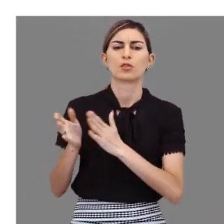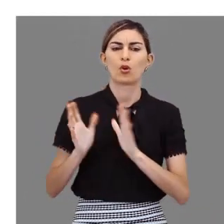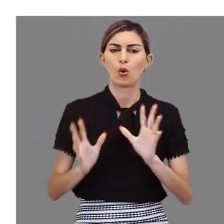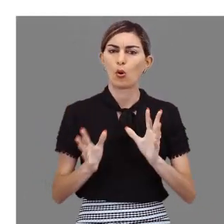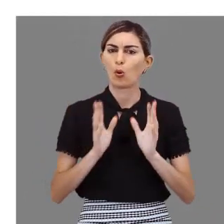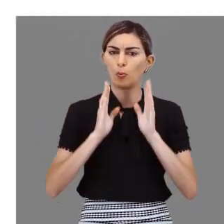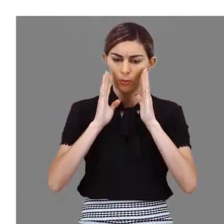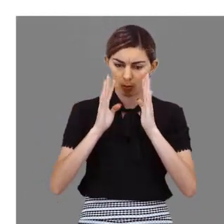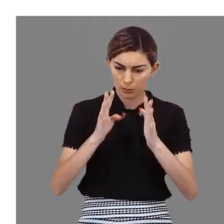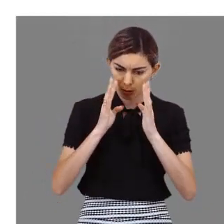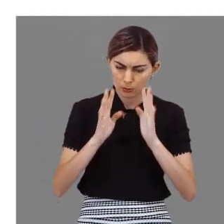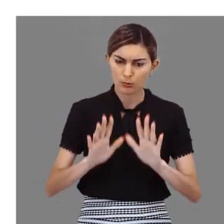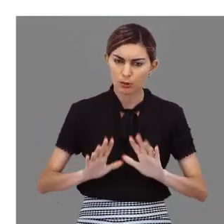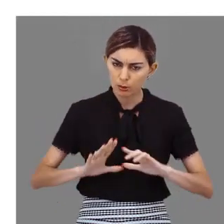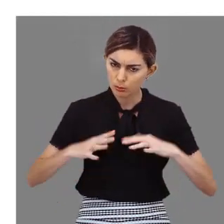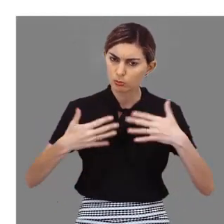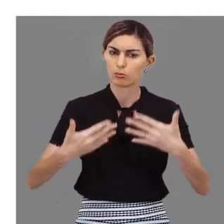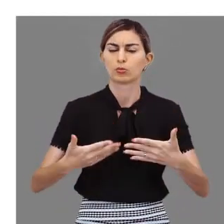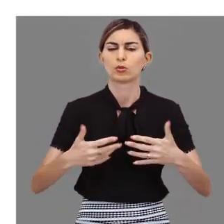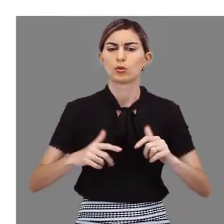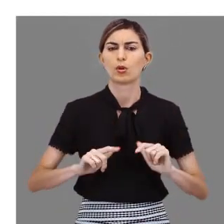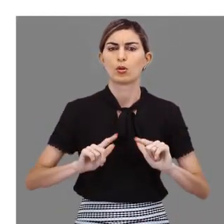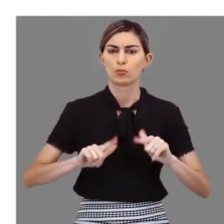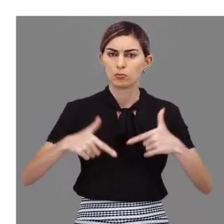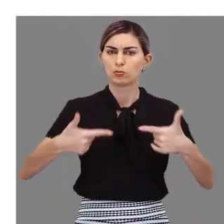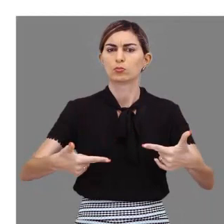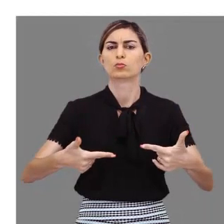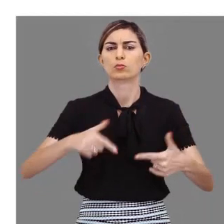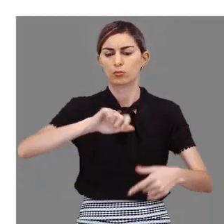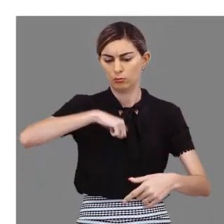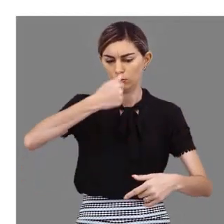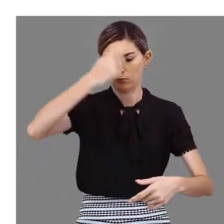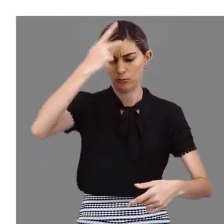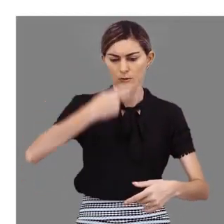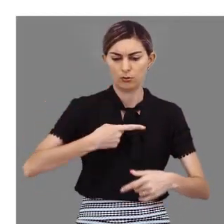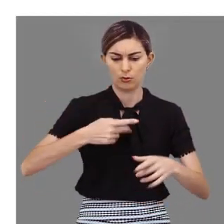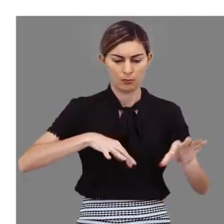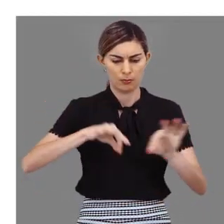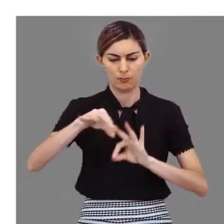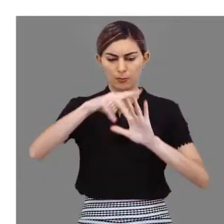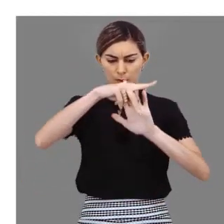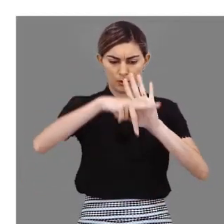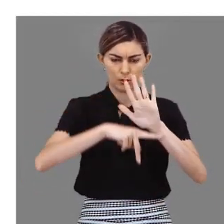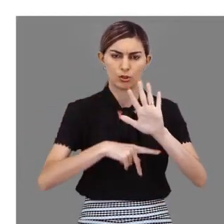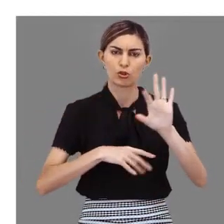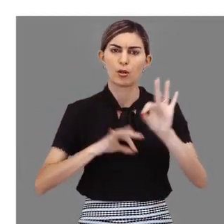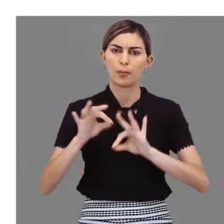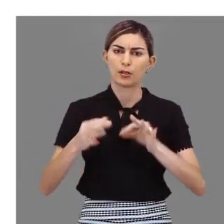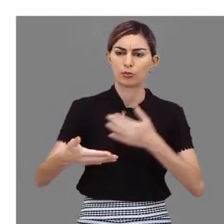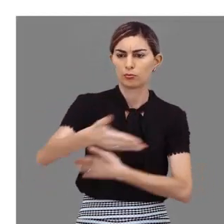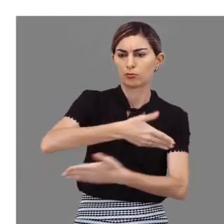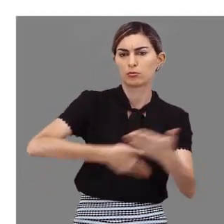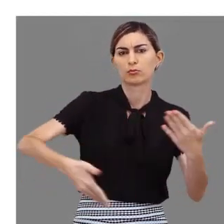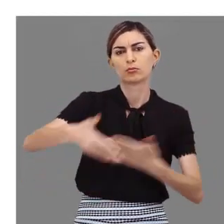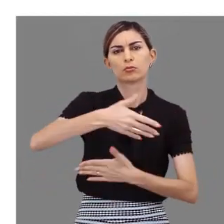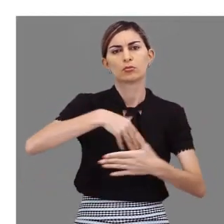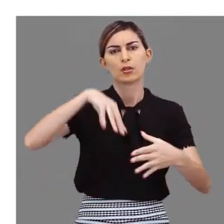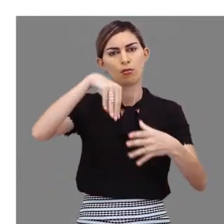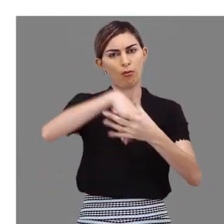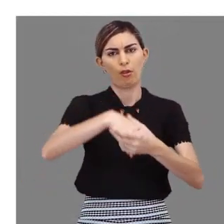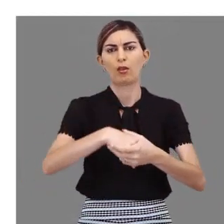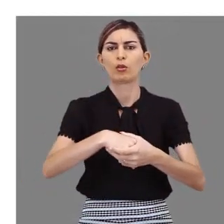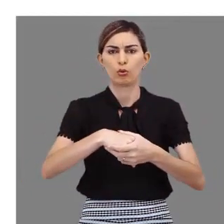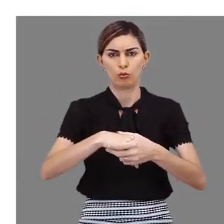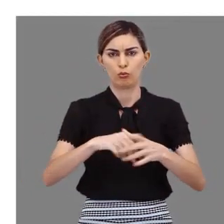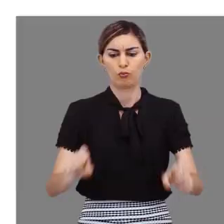comprometimento, autonomia, planejamento e interação no ambiente